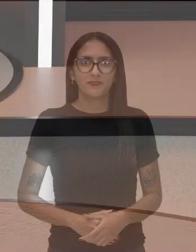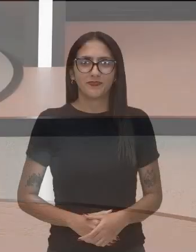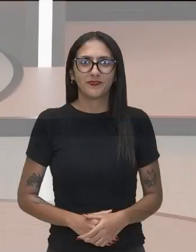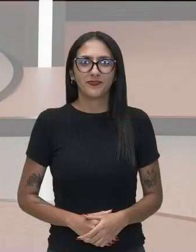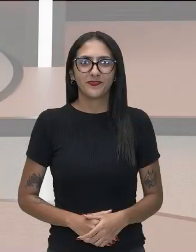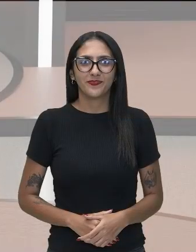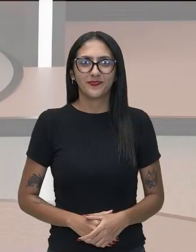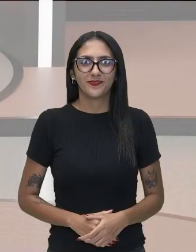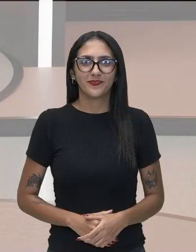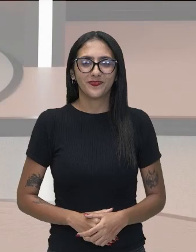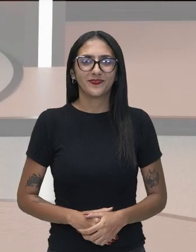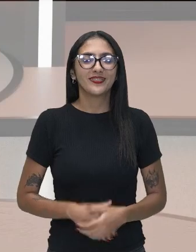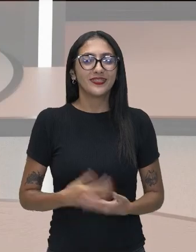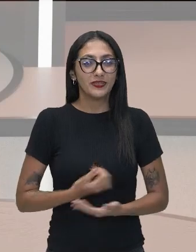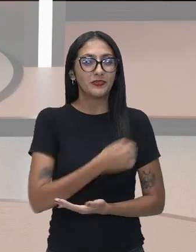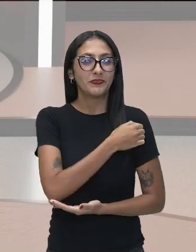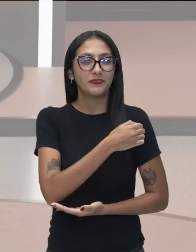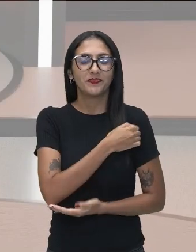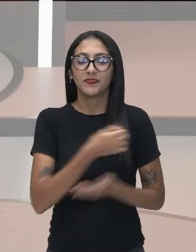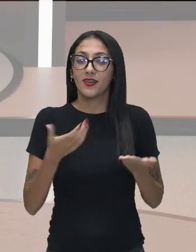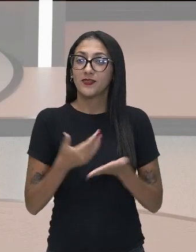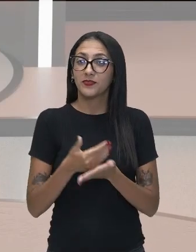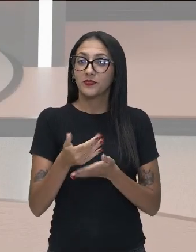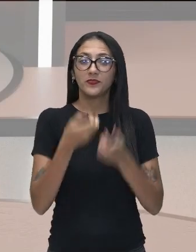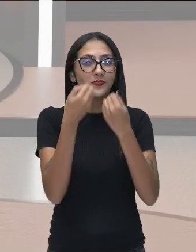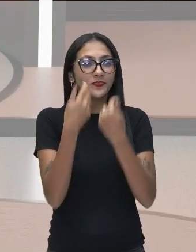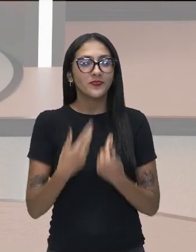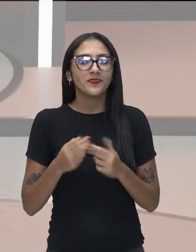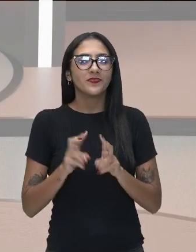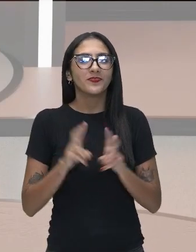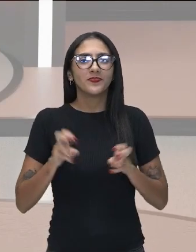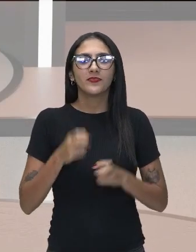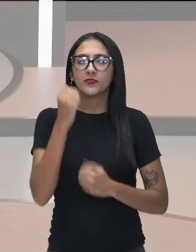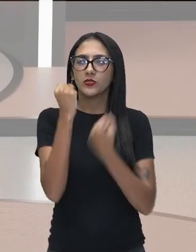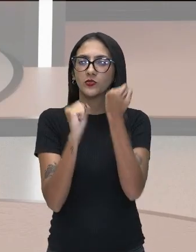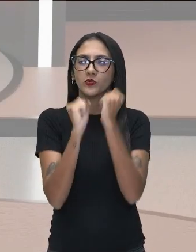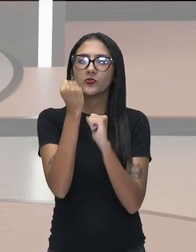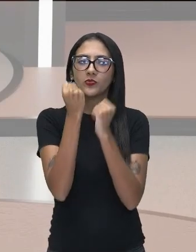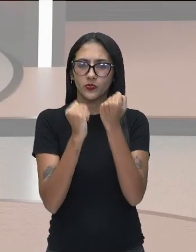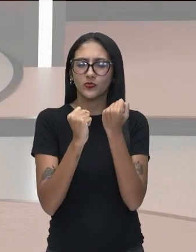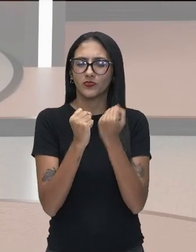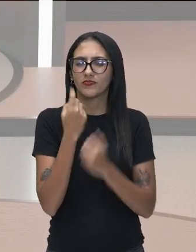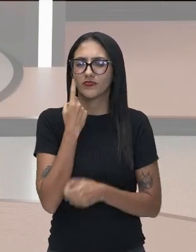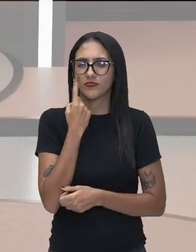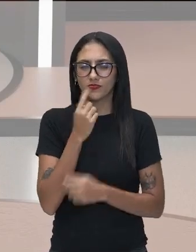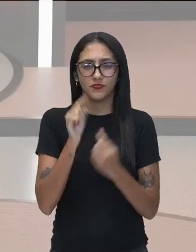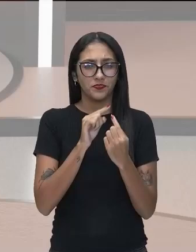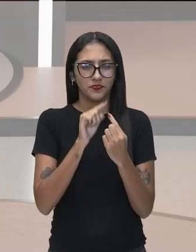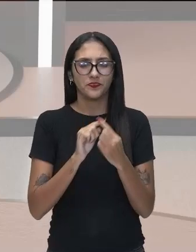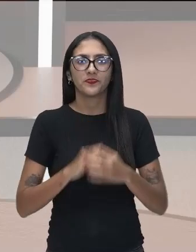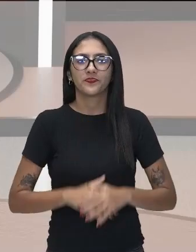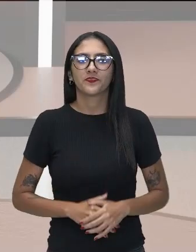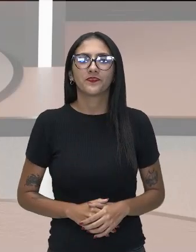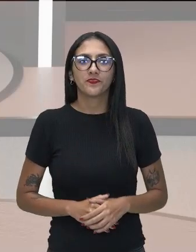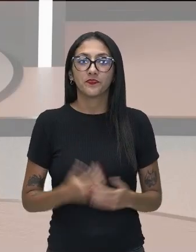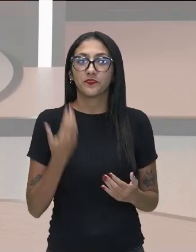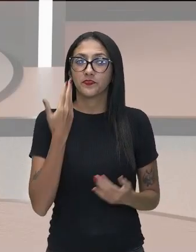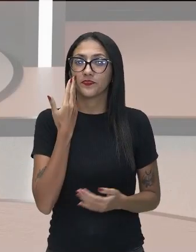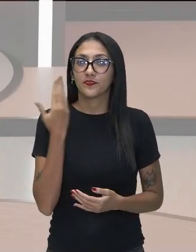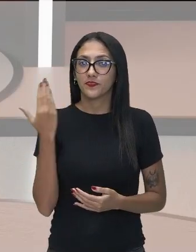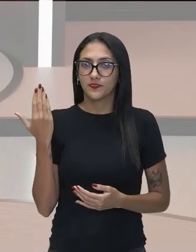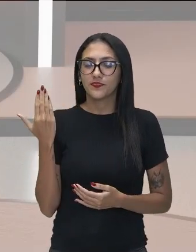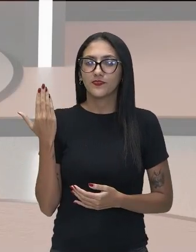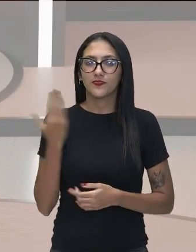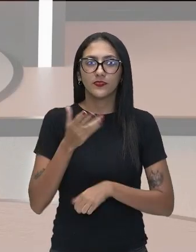E é isso, então, gente. Vamos falar sobre indústria, não é isso? Conforme nós vimos aí na apresentação da aula. Vamos dar uma olhada aqui nessas